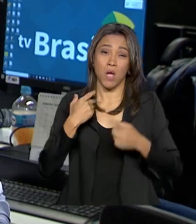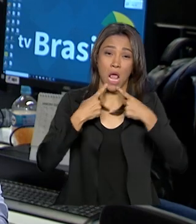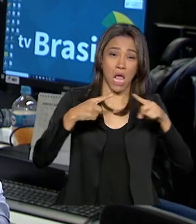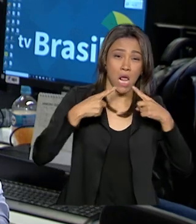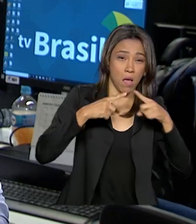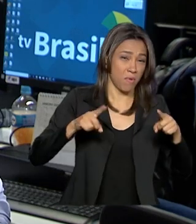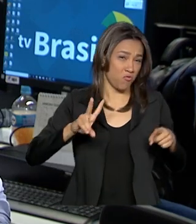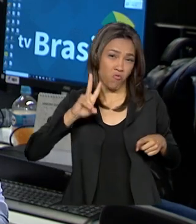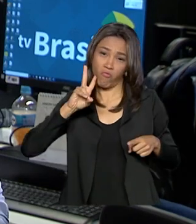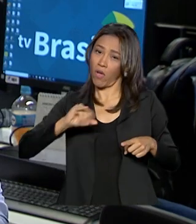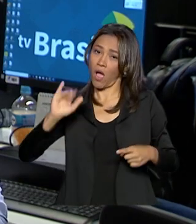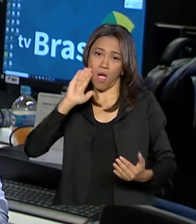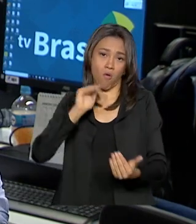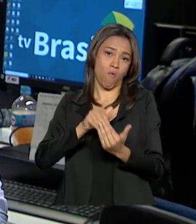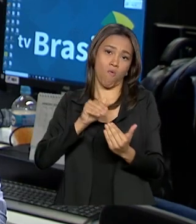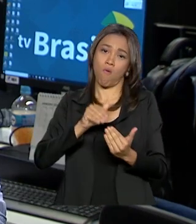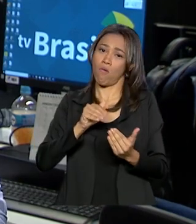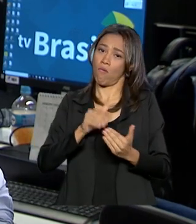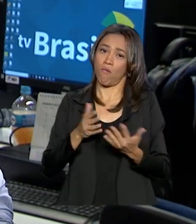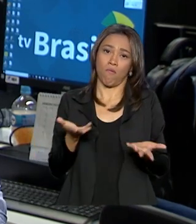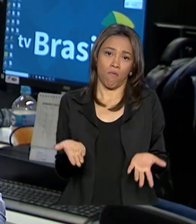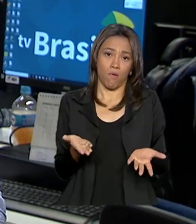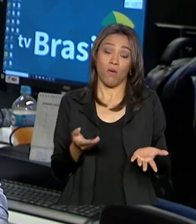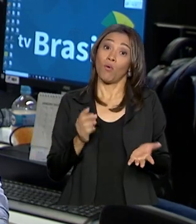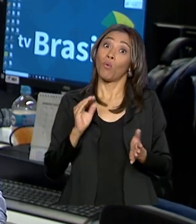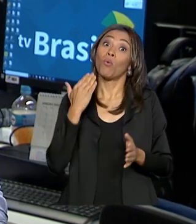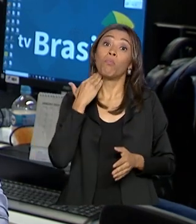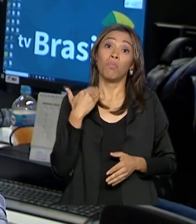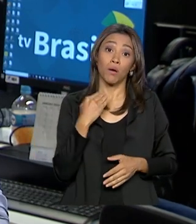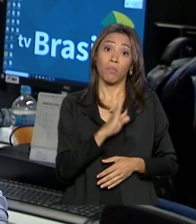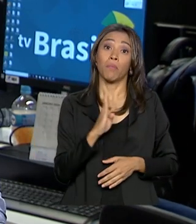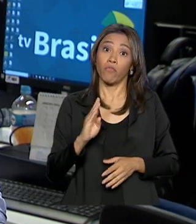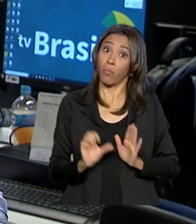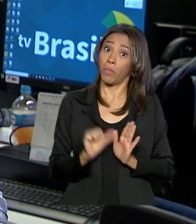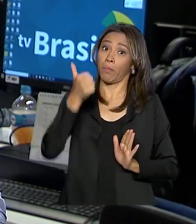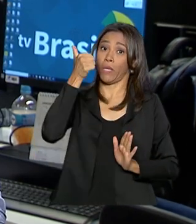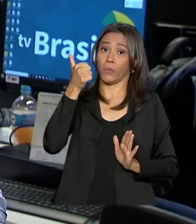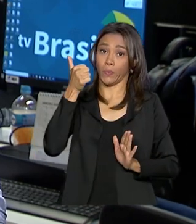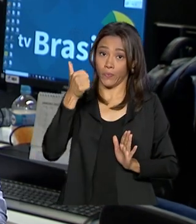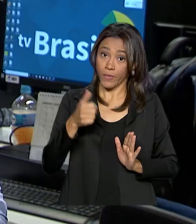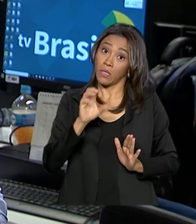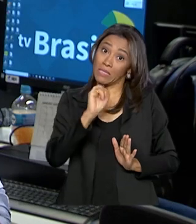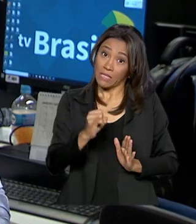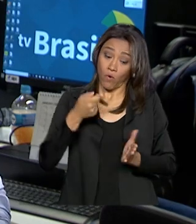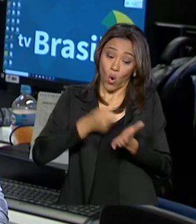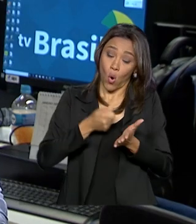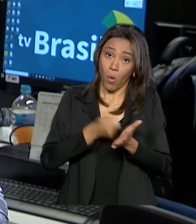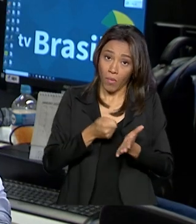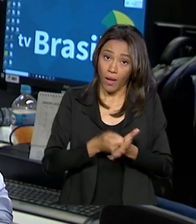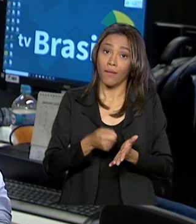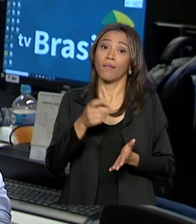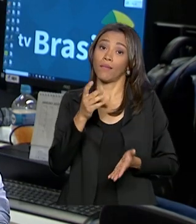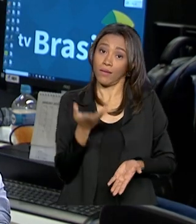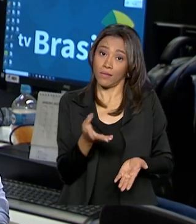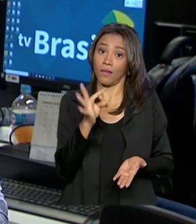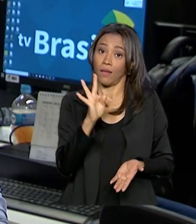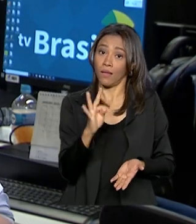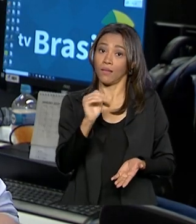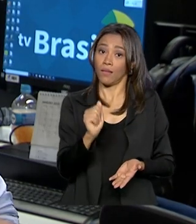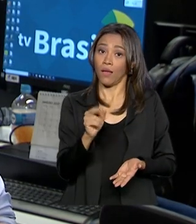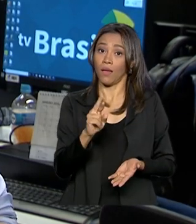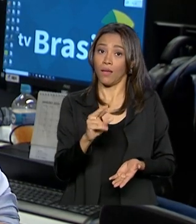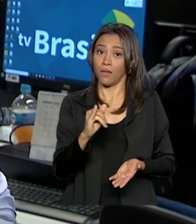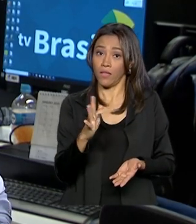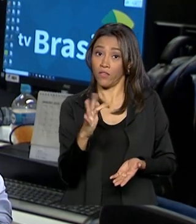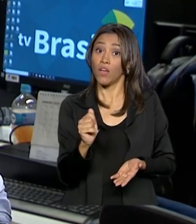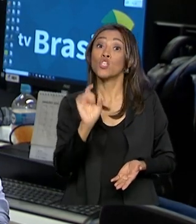aderir à cobrança. O Banco do Brasil foi o primeiro. É bom lembrar que se a tarifa for cobrada, a partir de hoje, só vale para